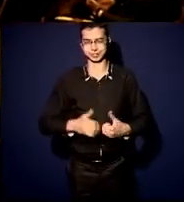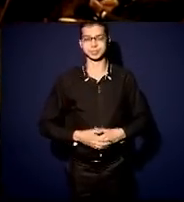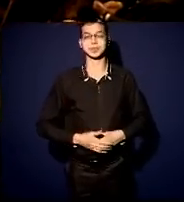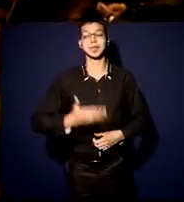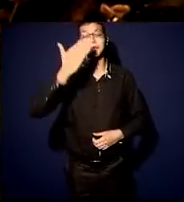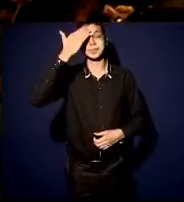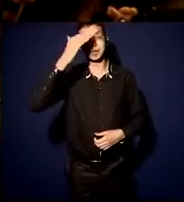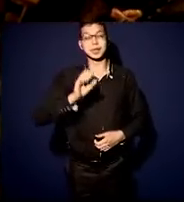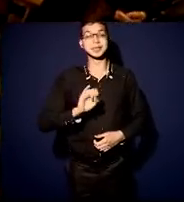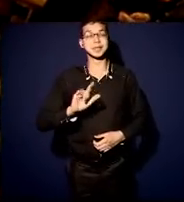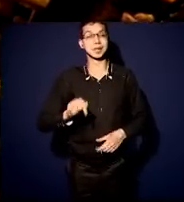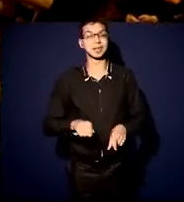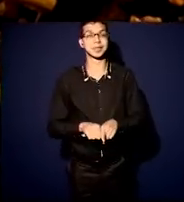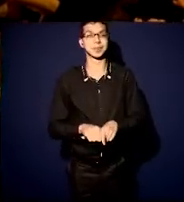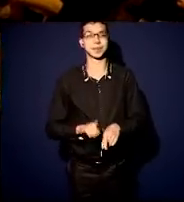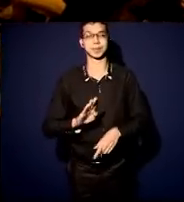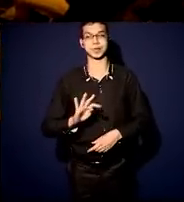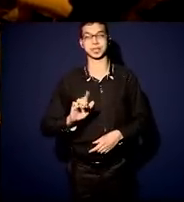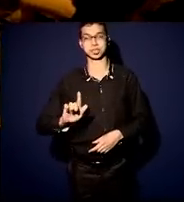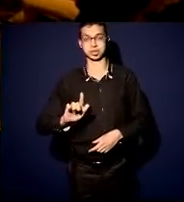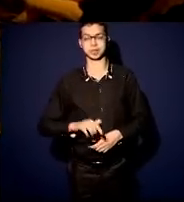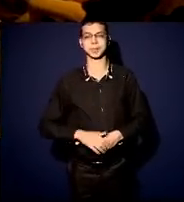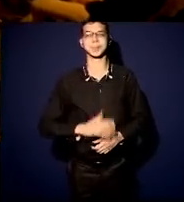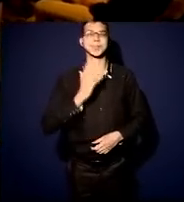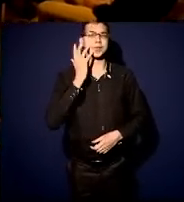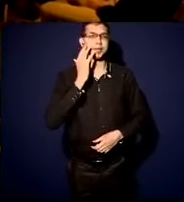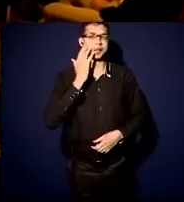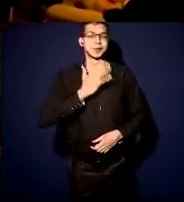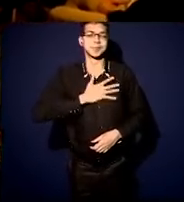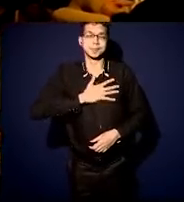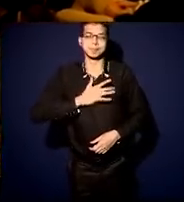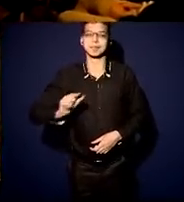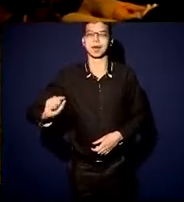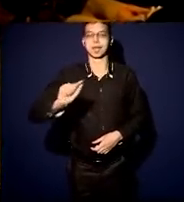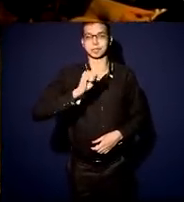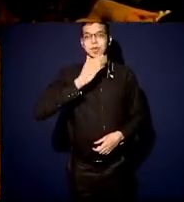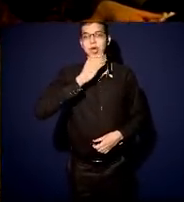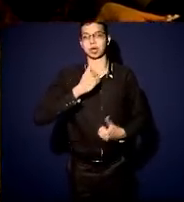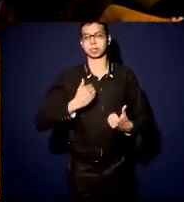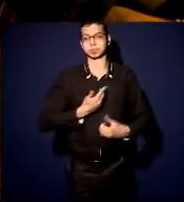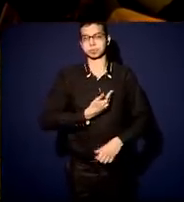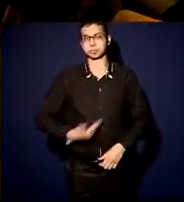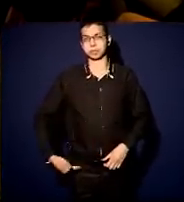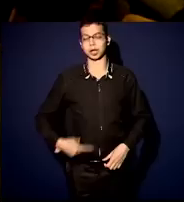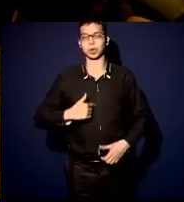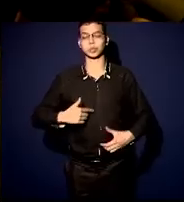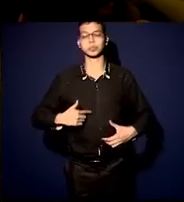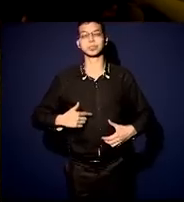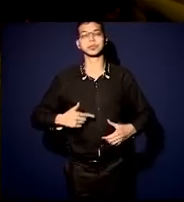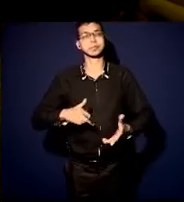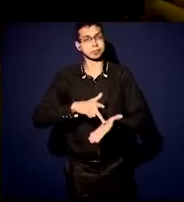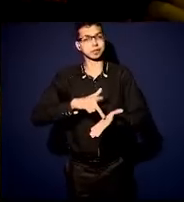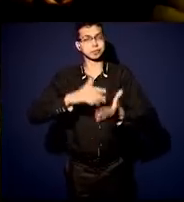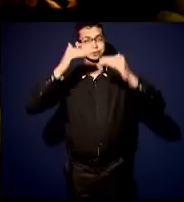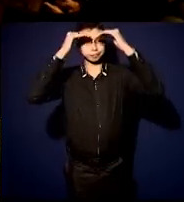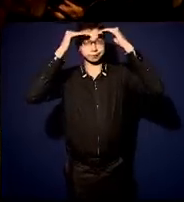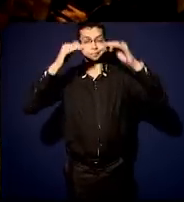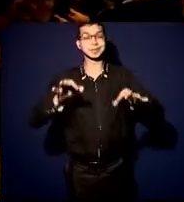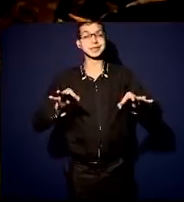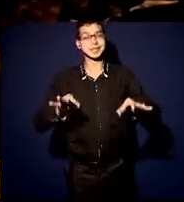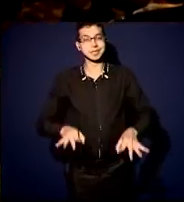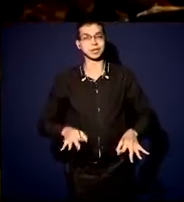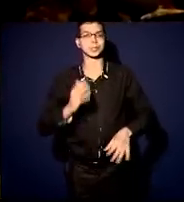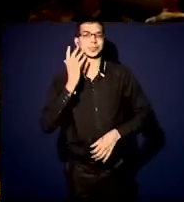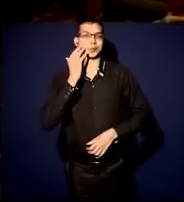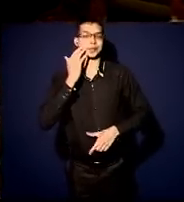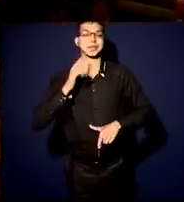Ratinho, Tarcísio. Também é um prazer estar aqui ao lado de dois homens públicos. Tenho o meu maior respeito e a certeza aqui de que o Tarcísio vai fazer um belo trabalho também como o